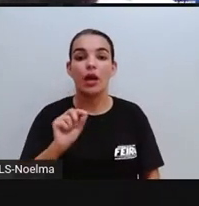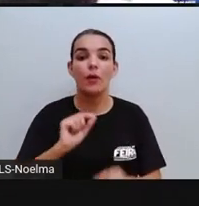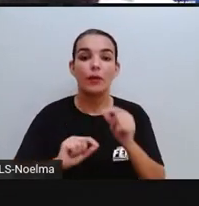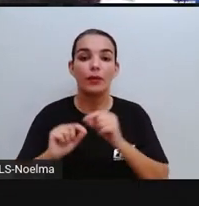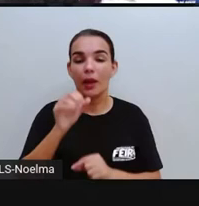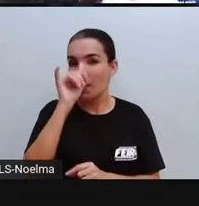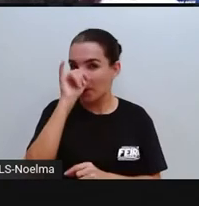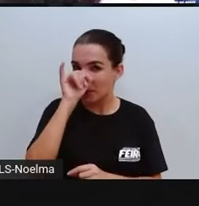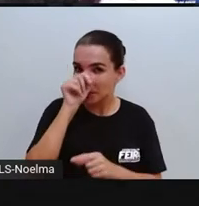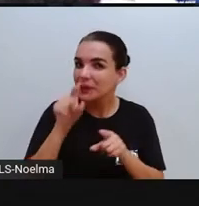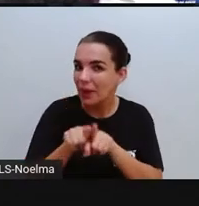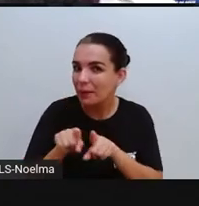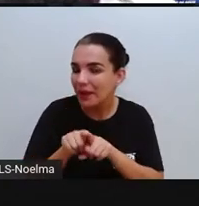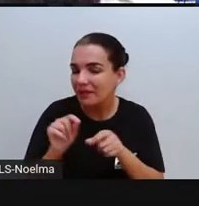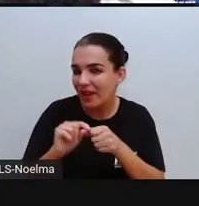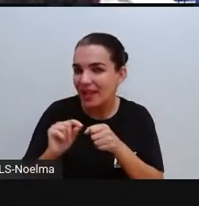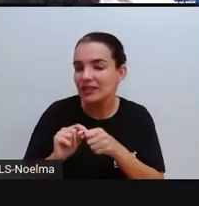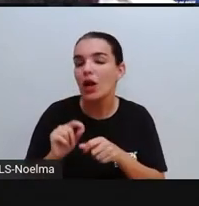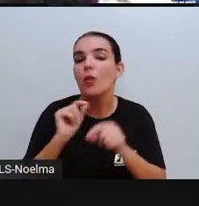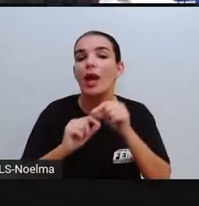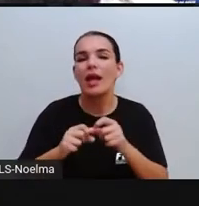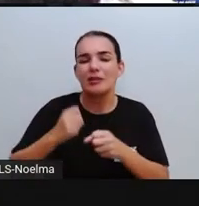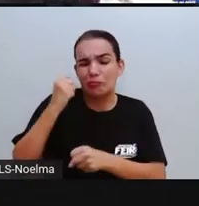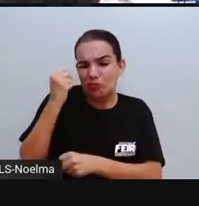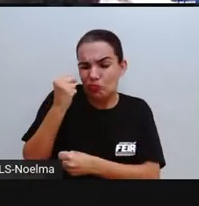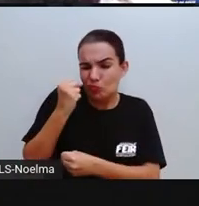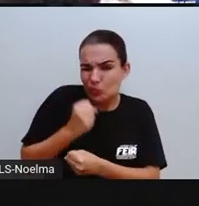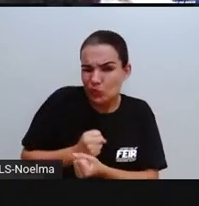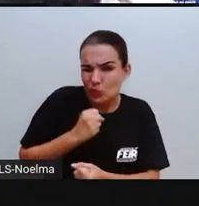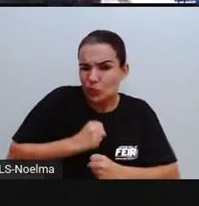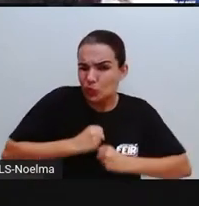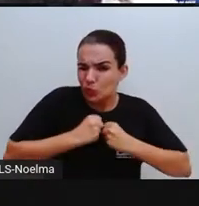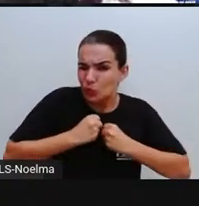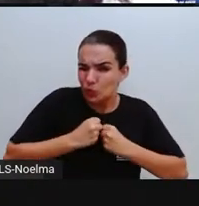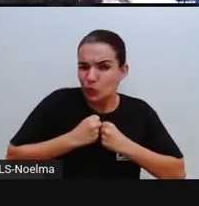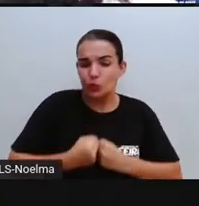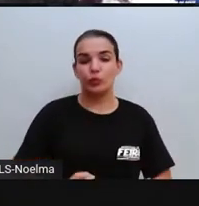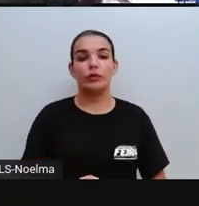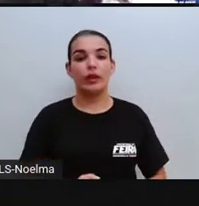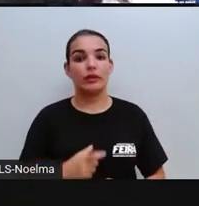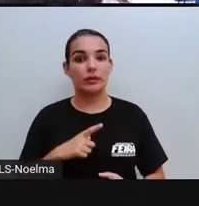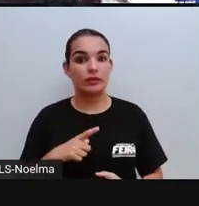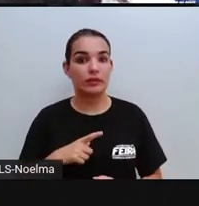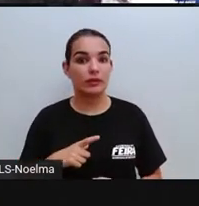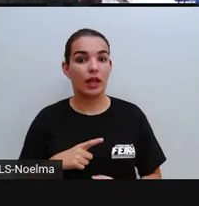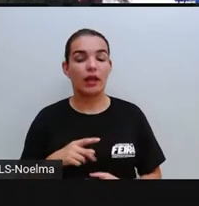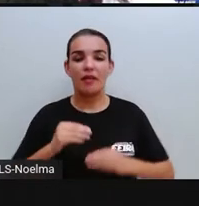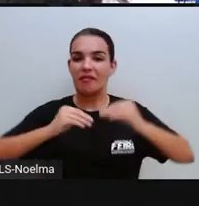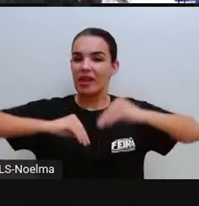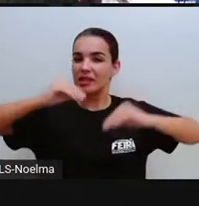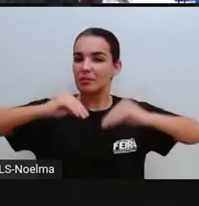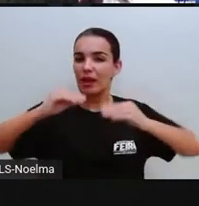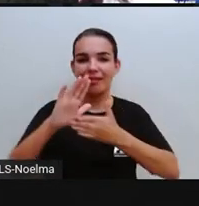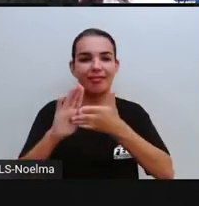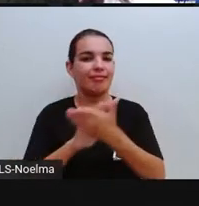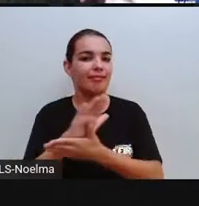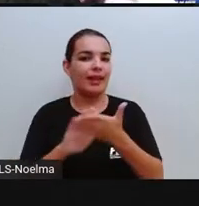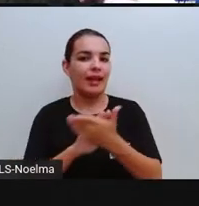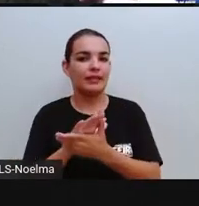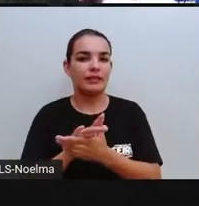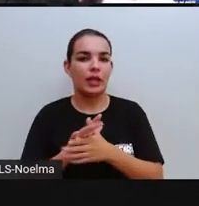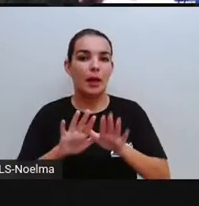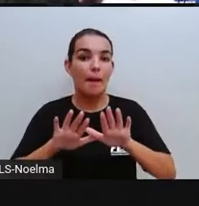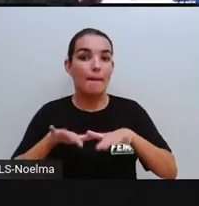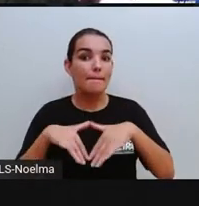dos porquinhos, né? Eles já são muito inflexíveis, tá? Mas eles não suportam